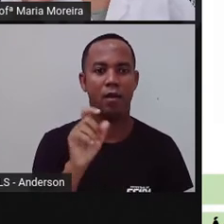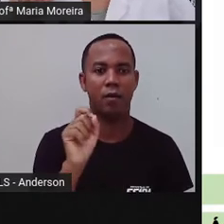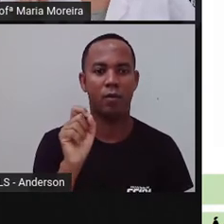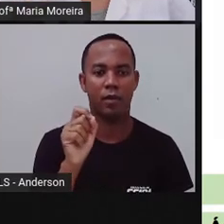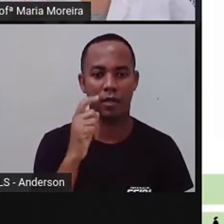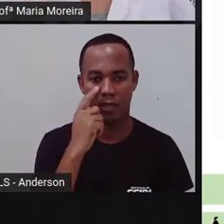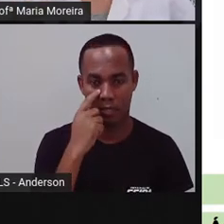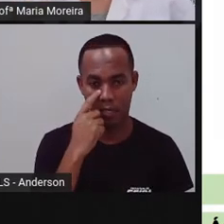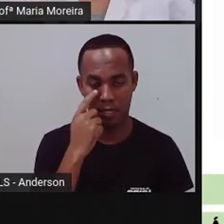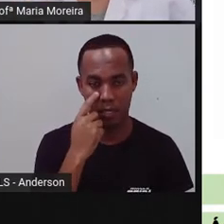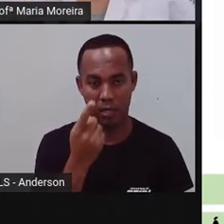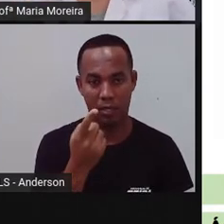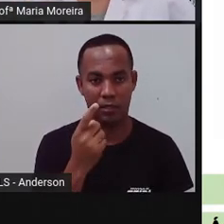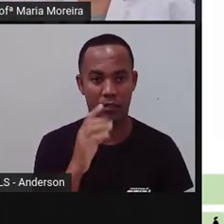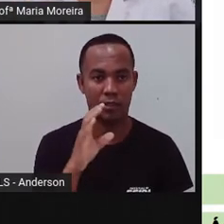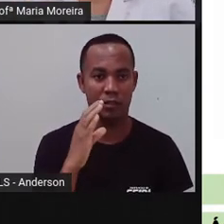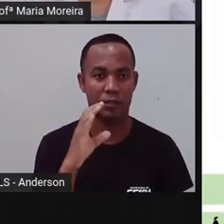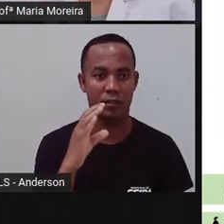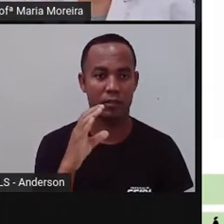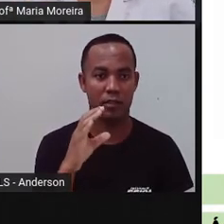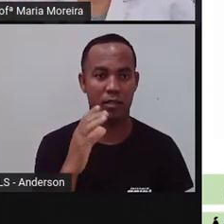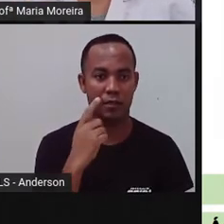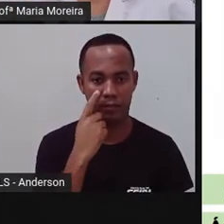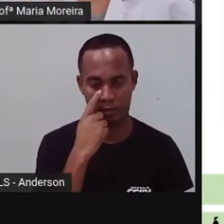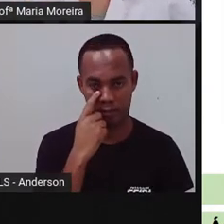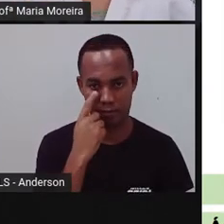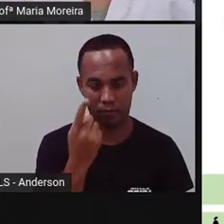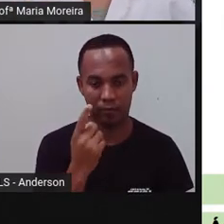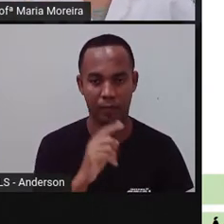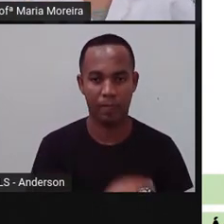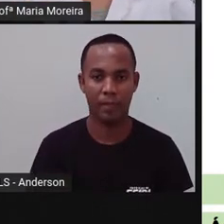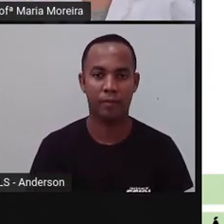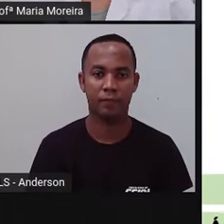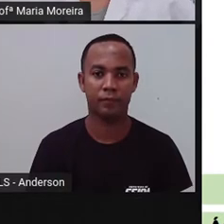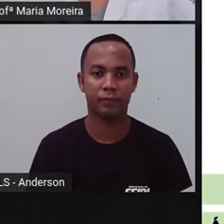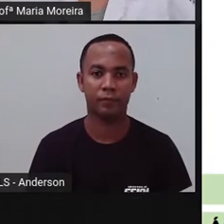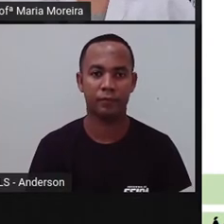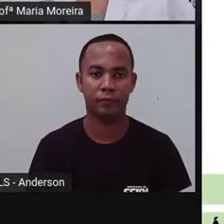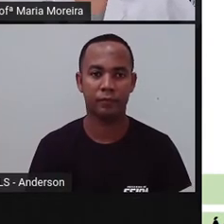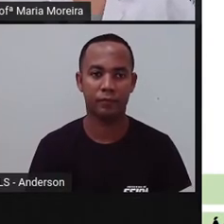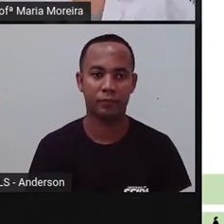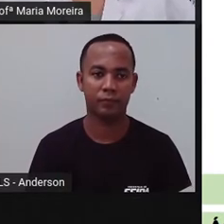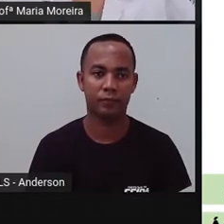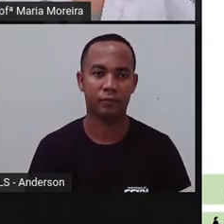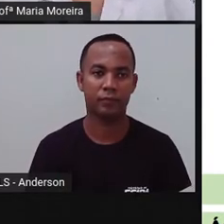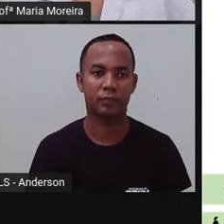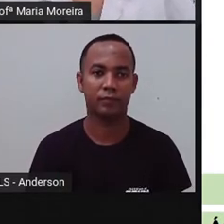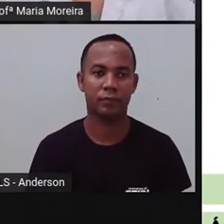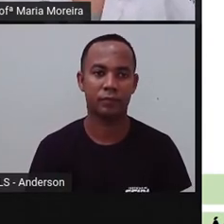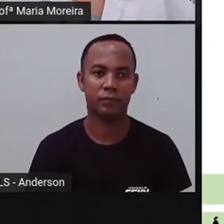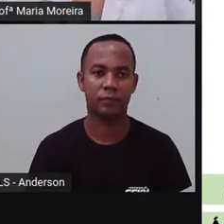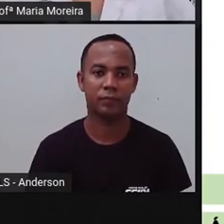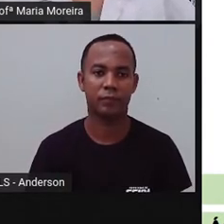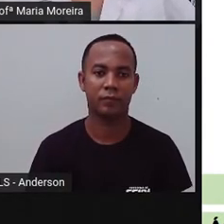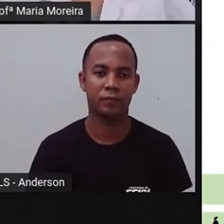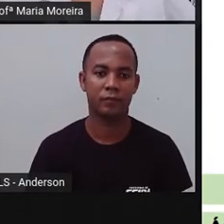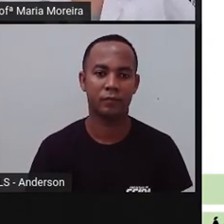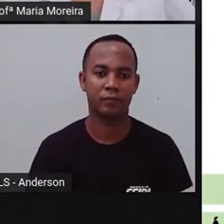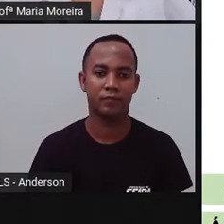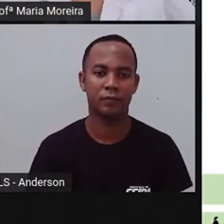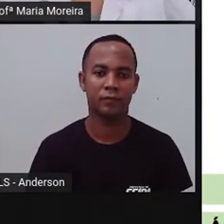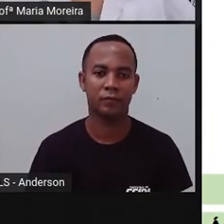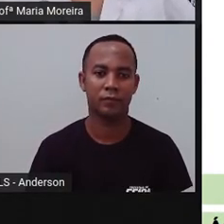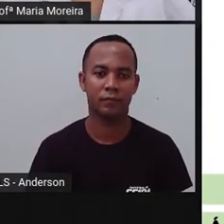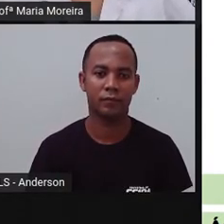está está errada, está como linguagem, mas é Ciências Humanas, tá? Foi erro no slide. Não tem problema. Só erro humano da